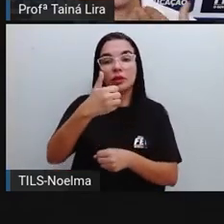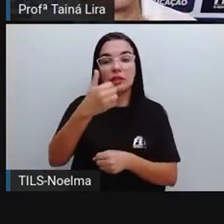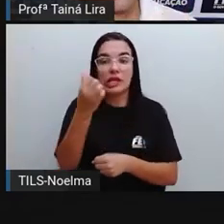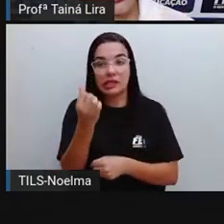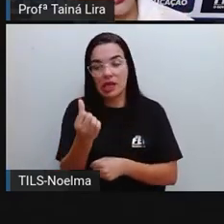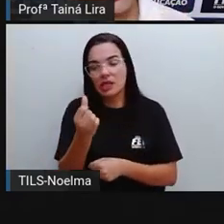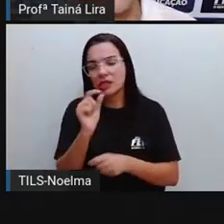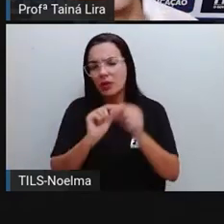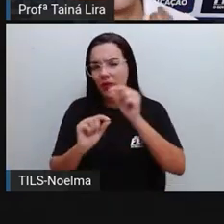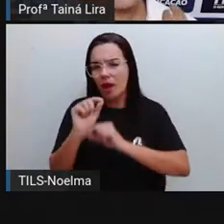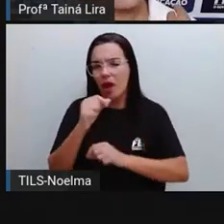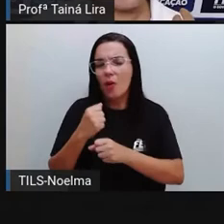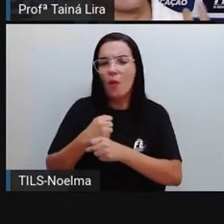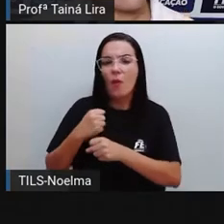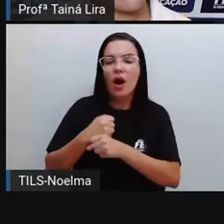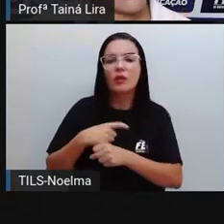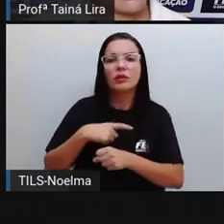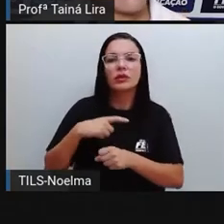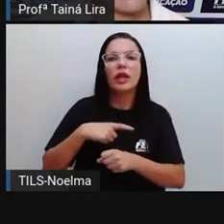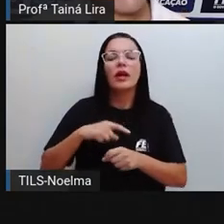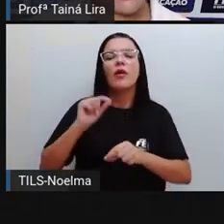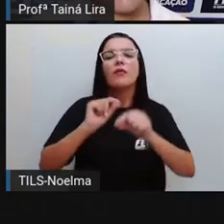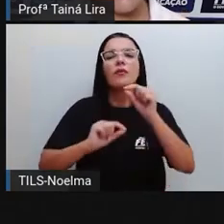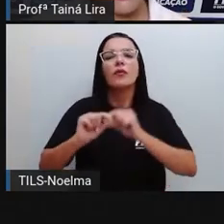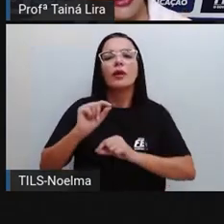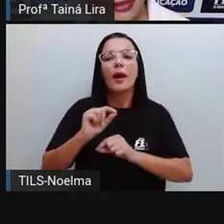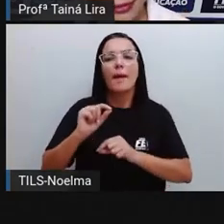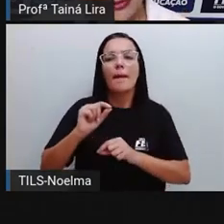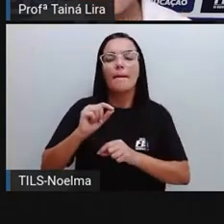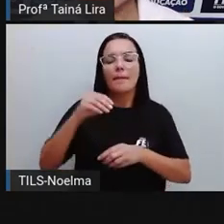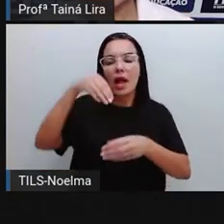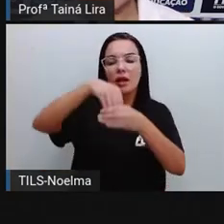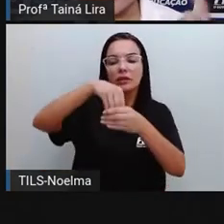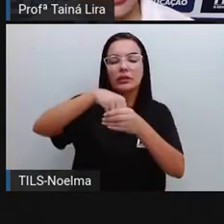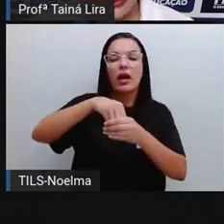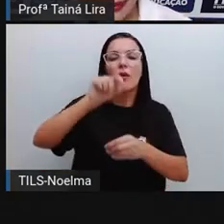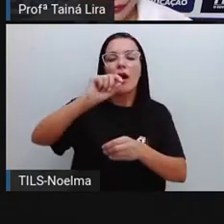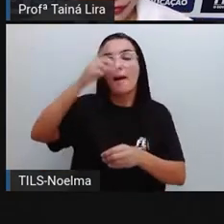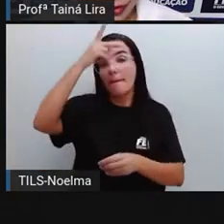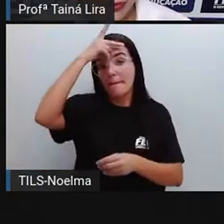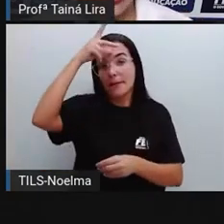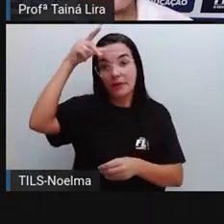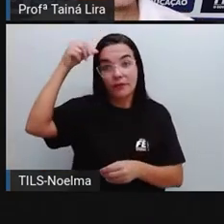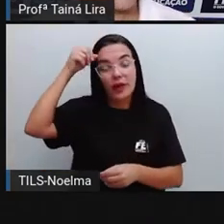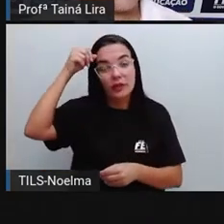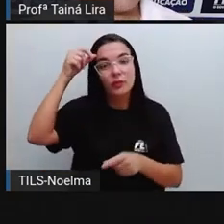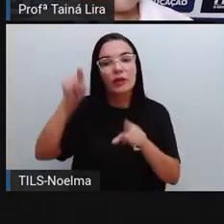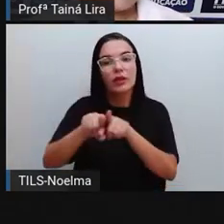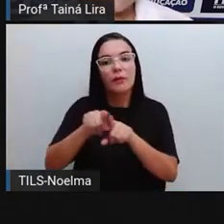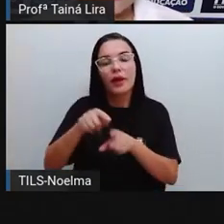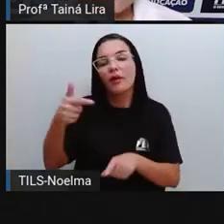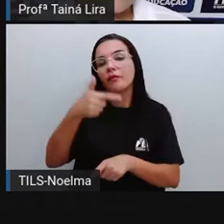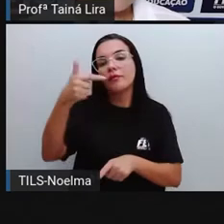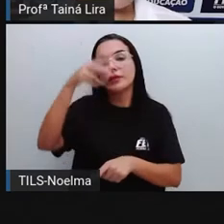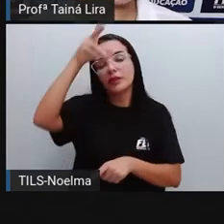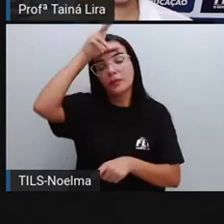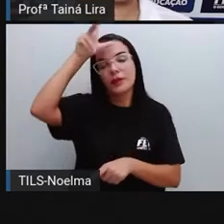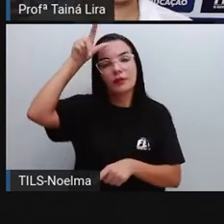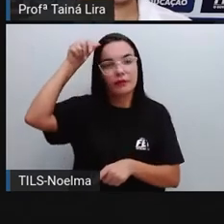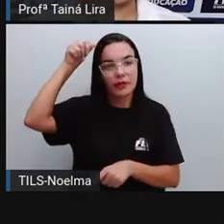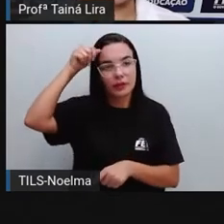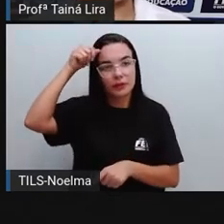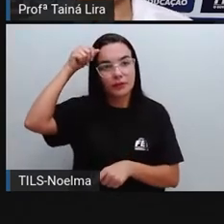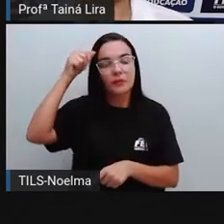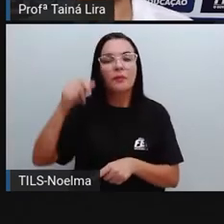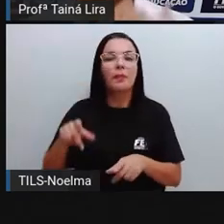que foi um ano que nós tivemos aí eleição para prefeito e vice-prefeito, tá? E aí, esse